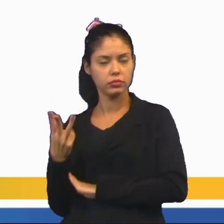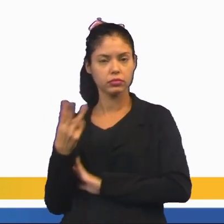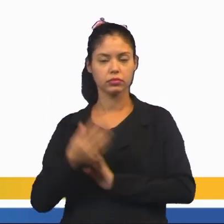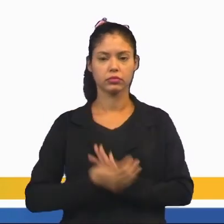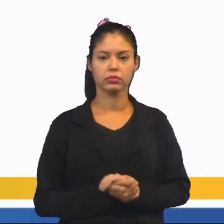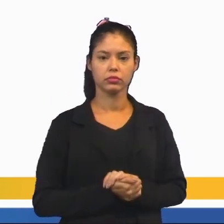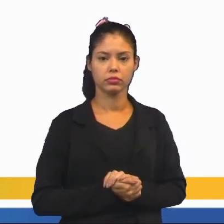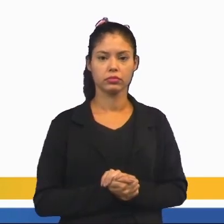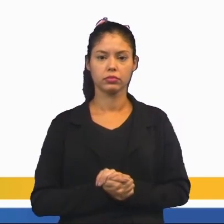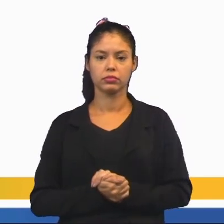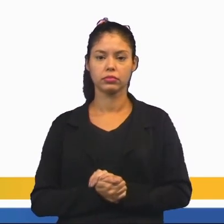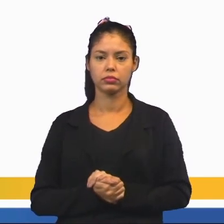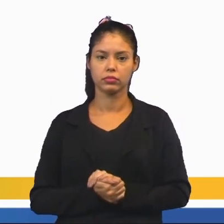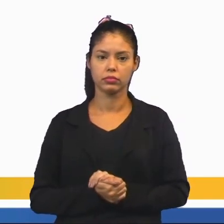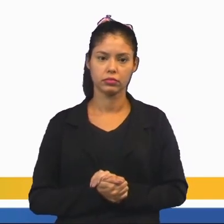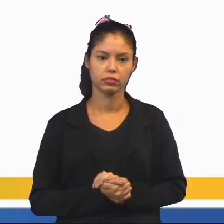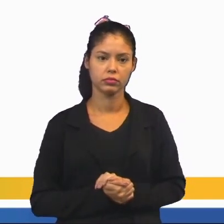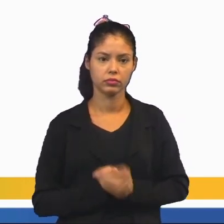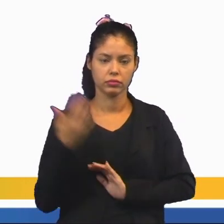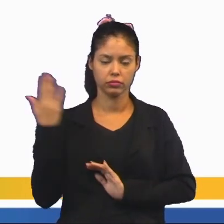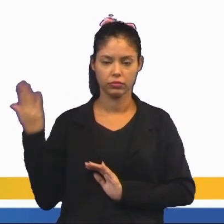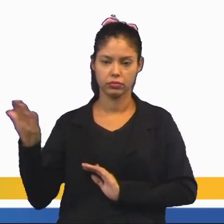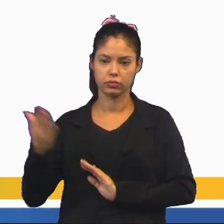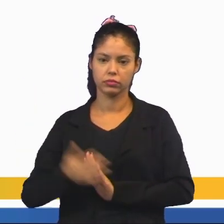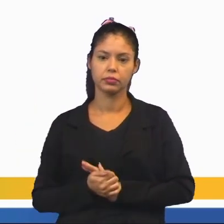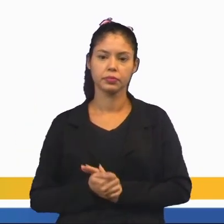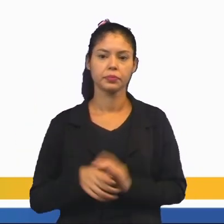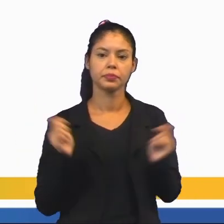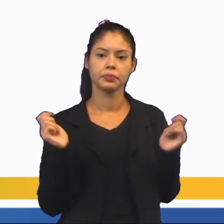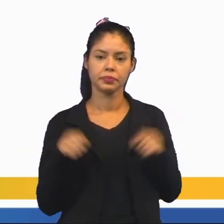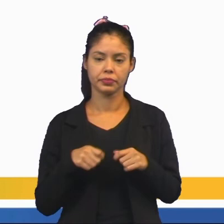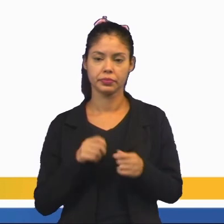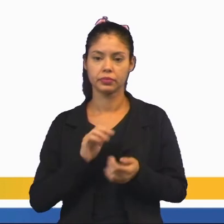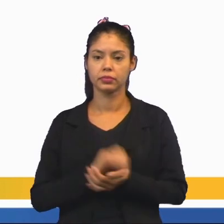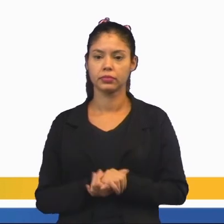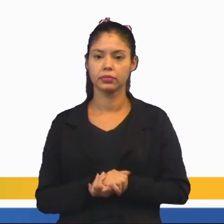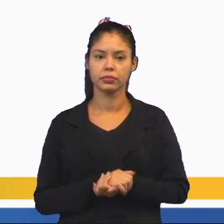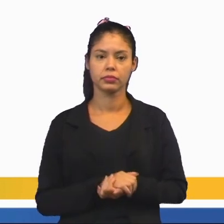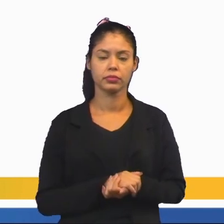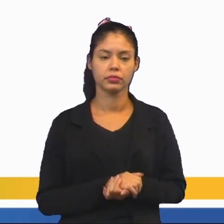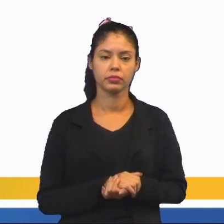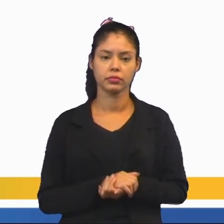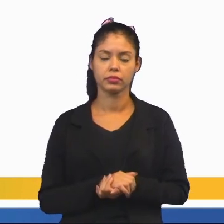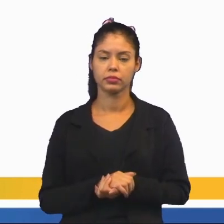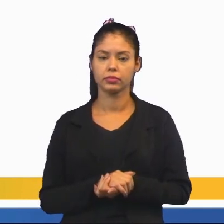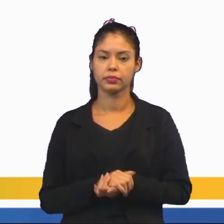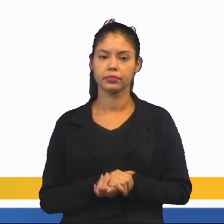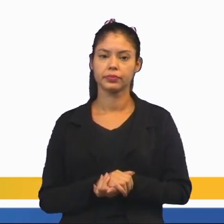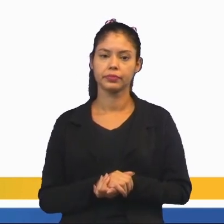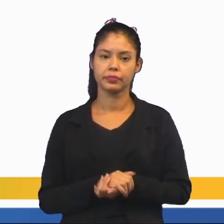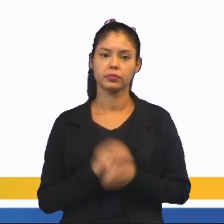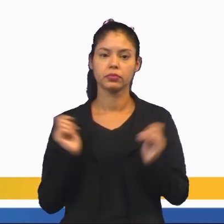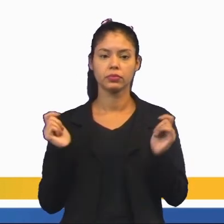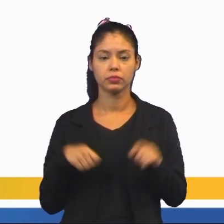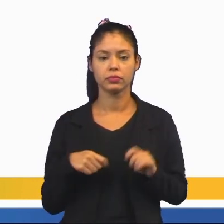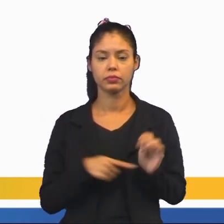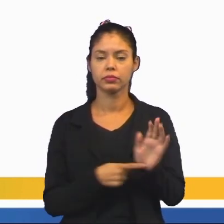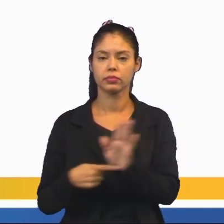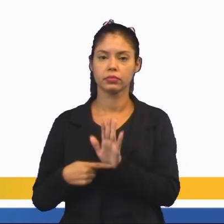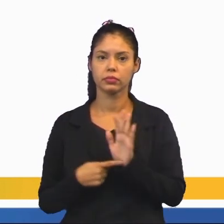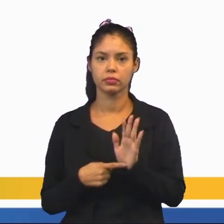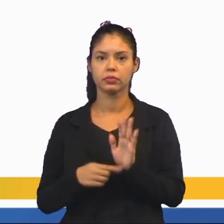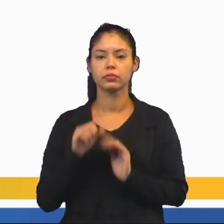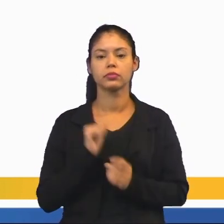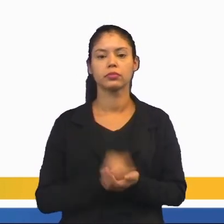ordem primeira, segunda e terceira. Veja aqui como está. Entre as meninas, uma possível representação dessa